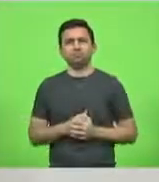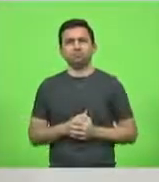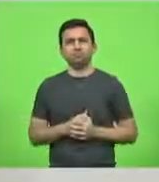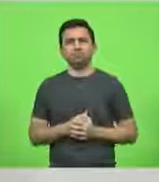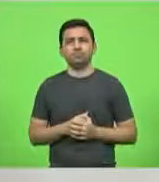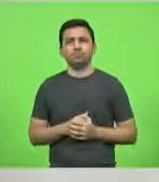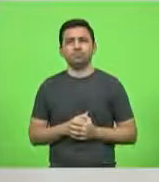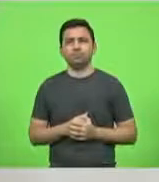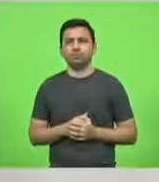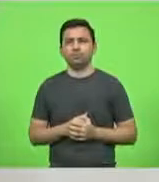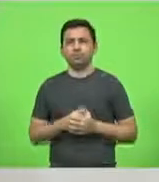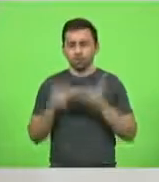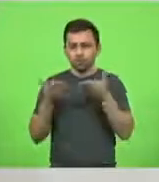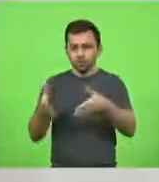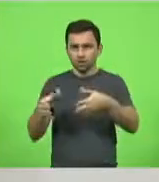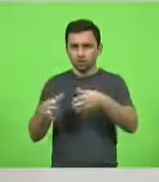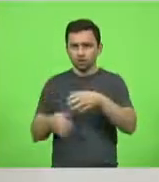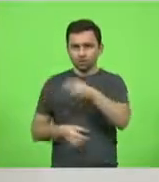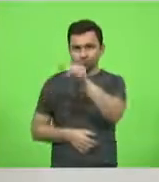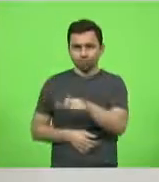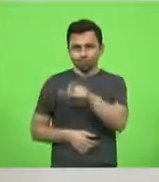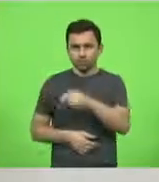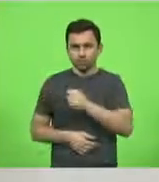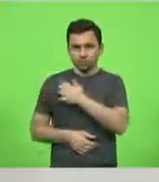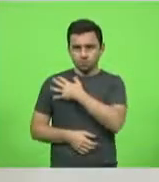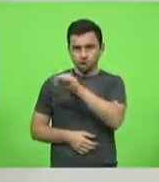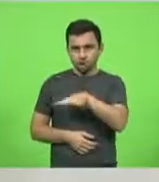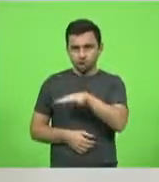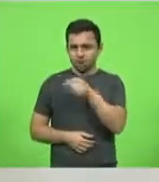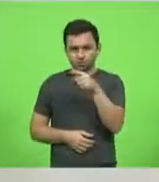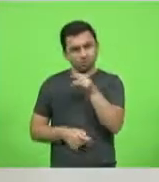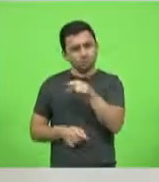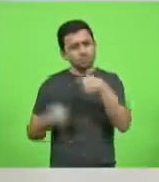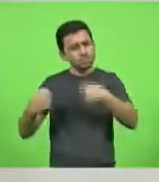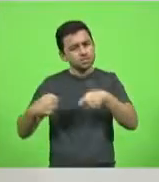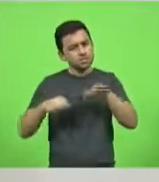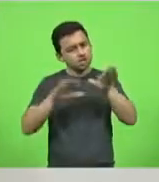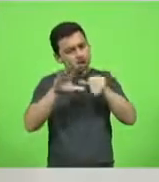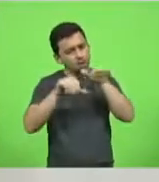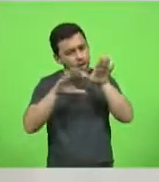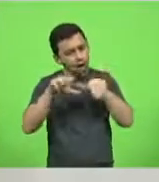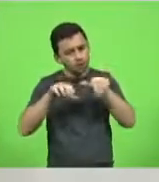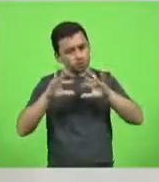Comandante-geral, chame os comandantes de cada uma das regiões. assim que distribui efetivo.